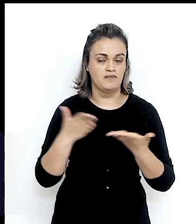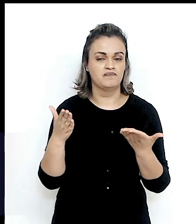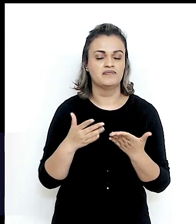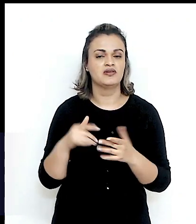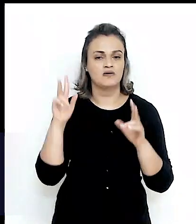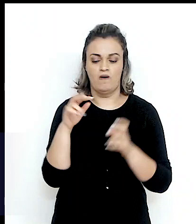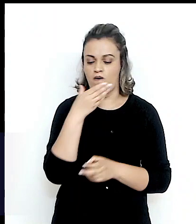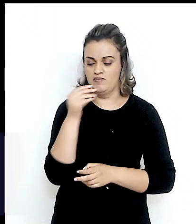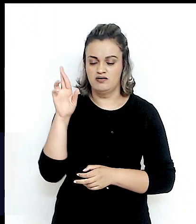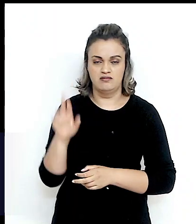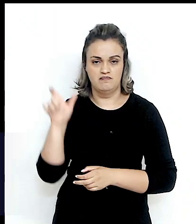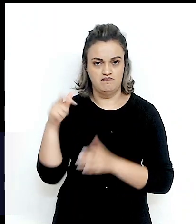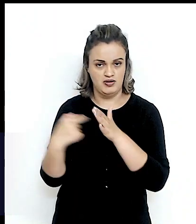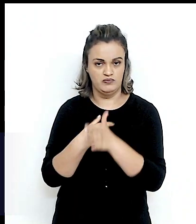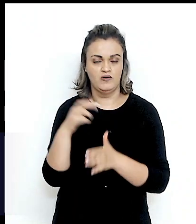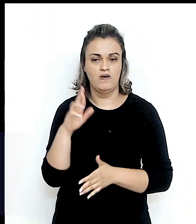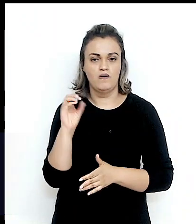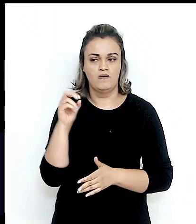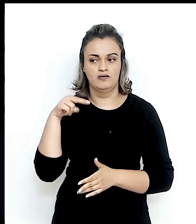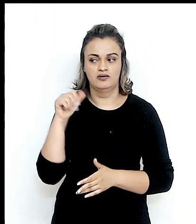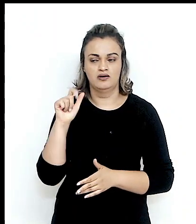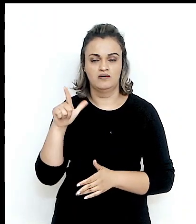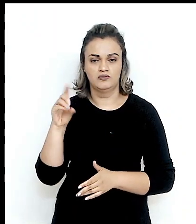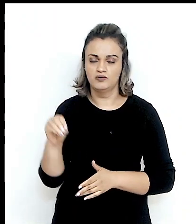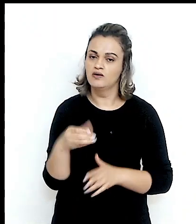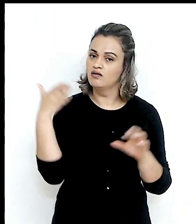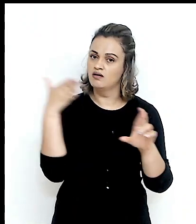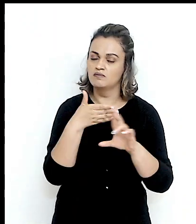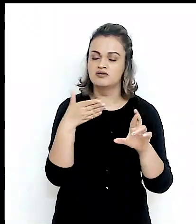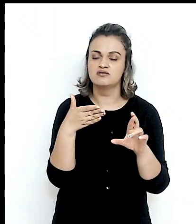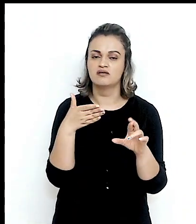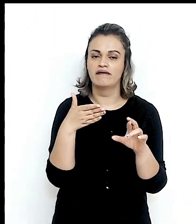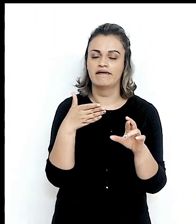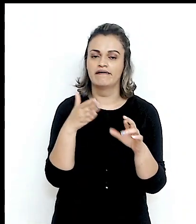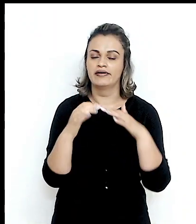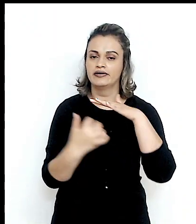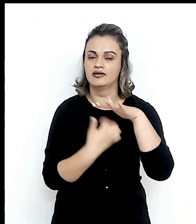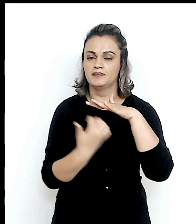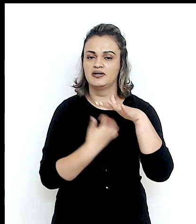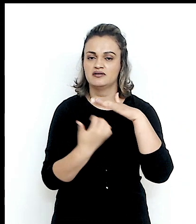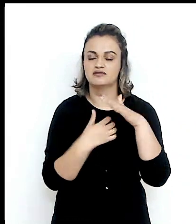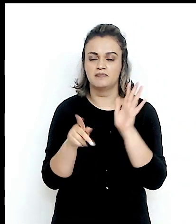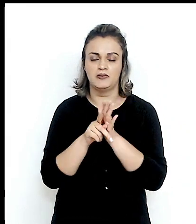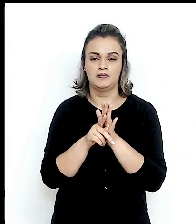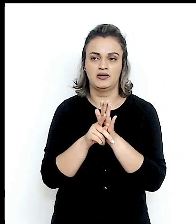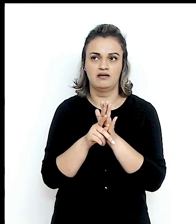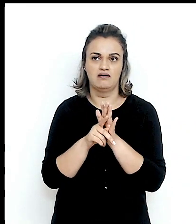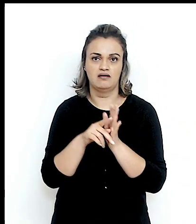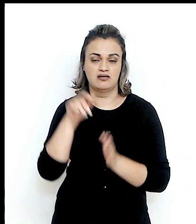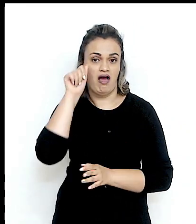Ronaldo Amarante, consultor e representante comercial de empresas asiáticas. Ele